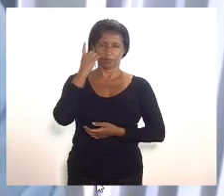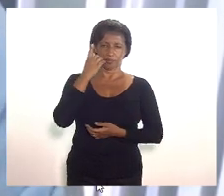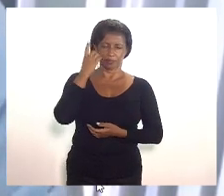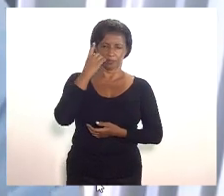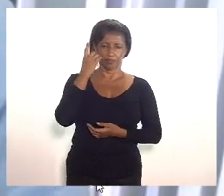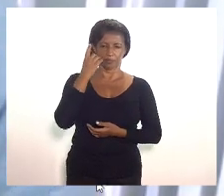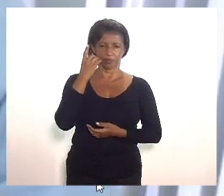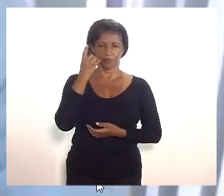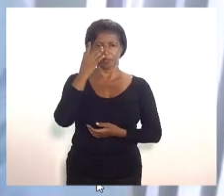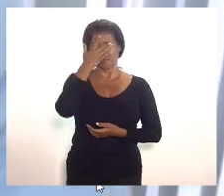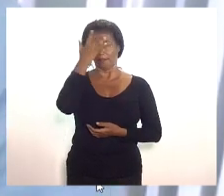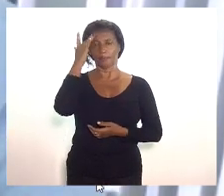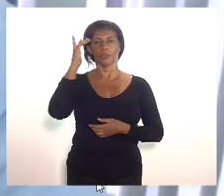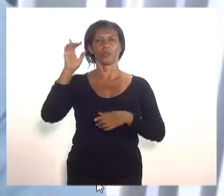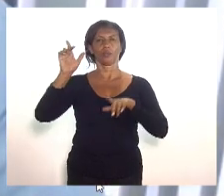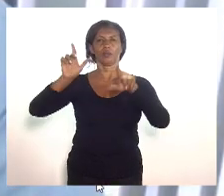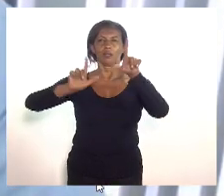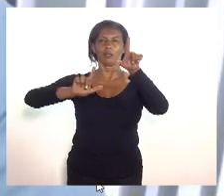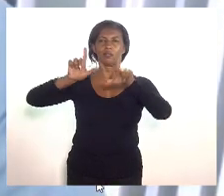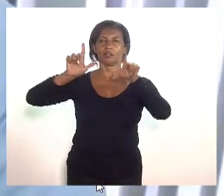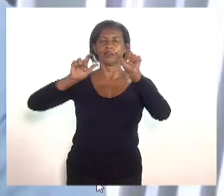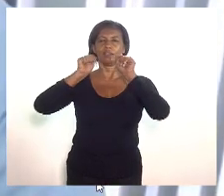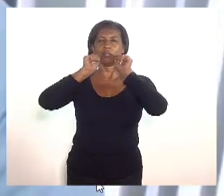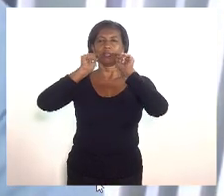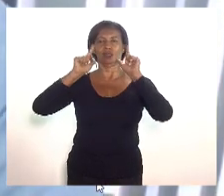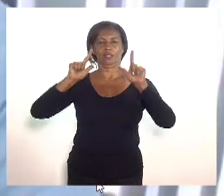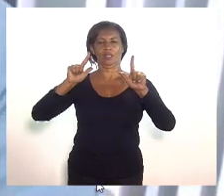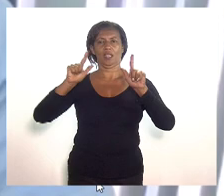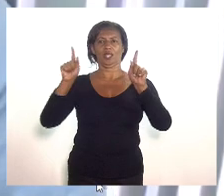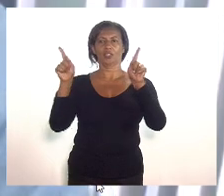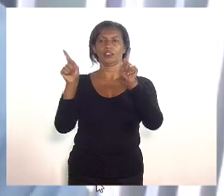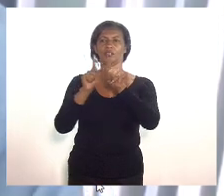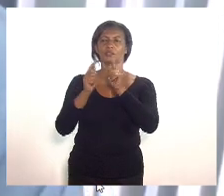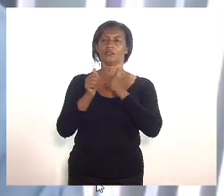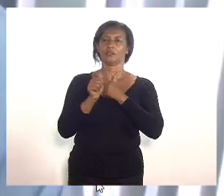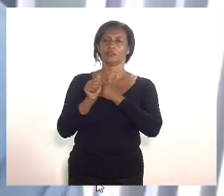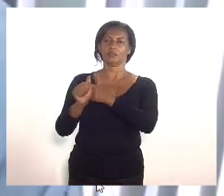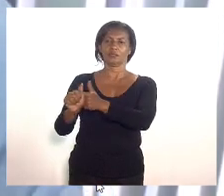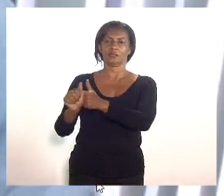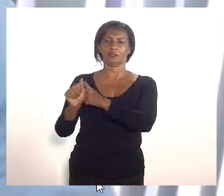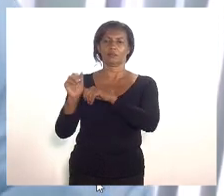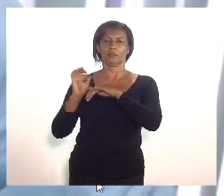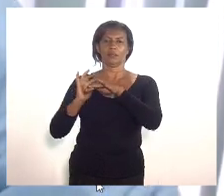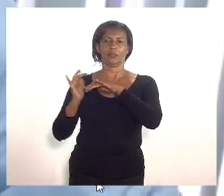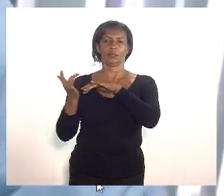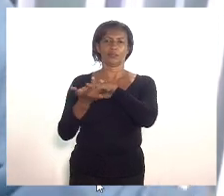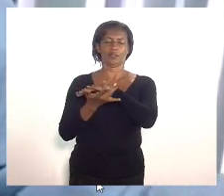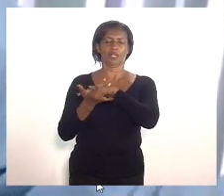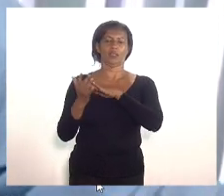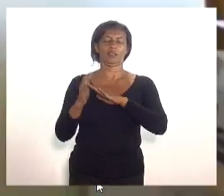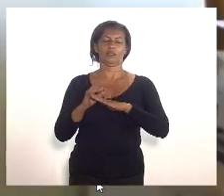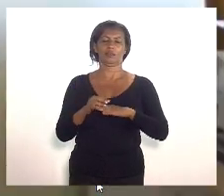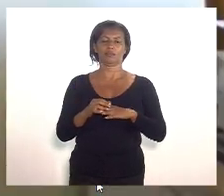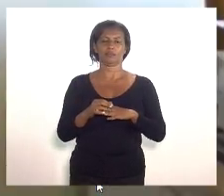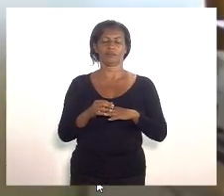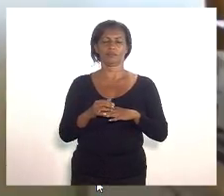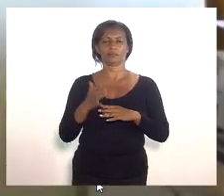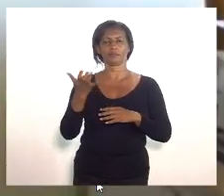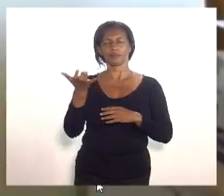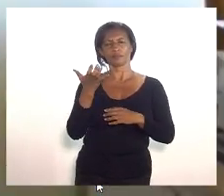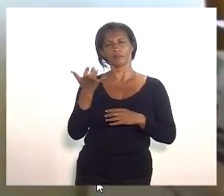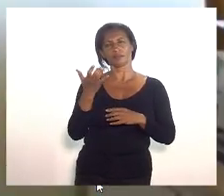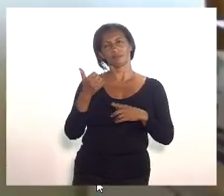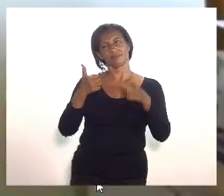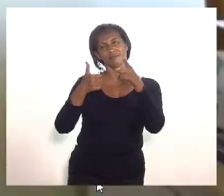seguem pela TV Alerj nos acompanham também pelas redes sociais eu quero primeiro me